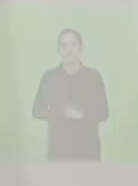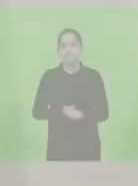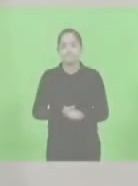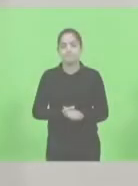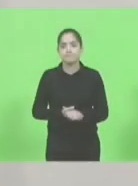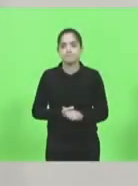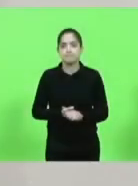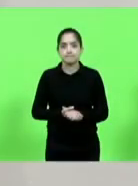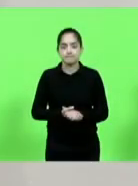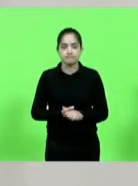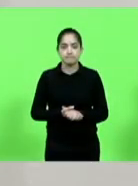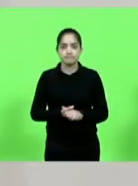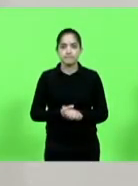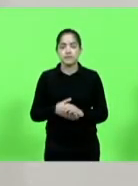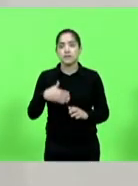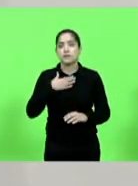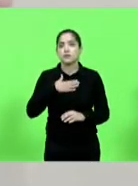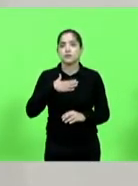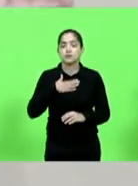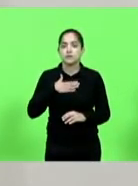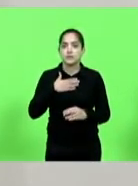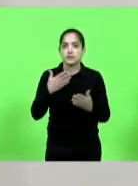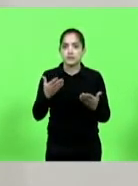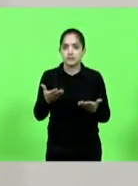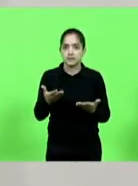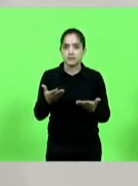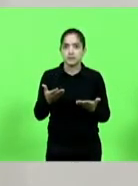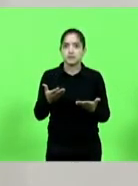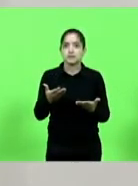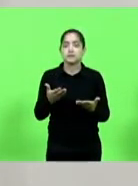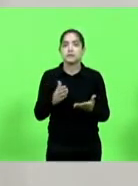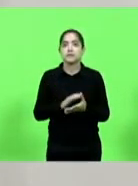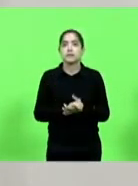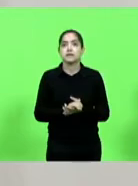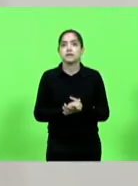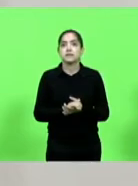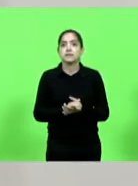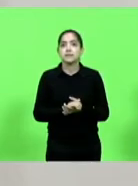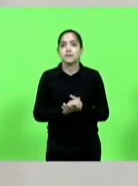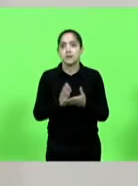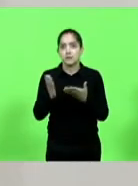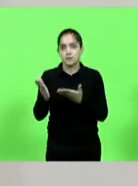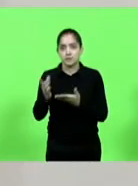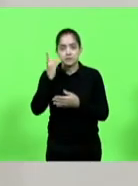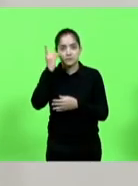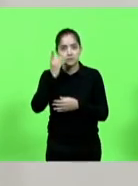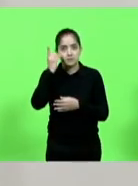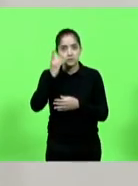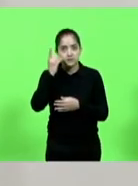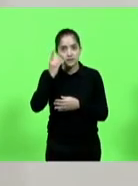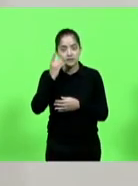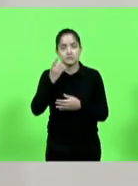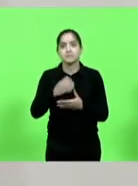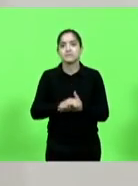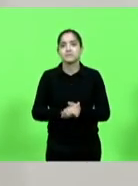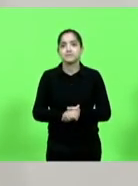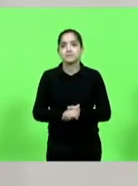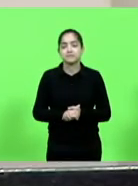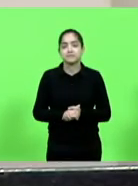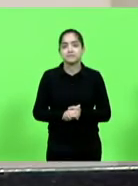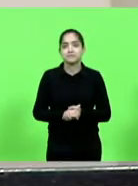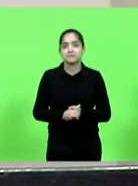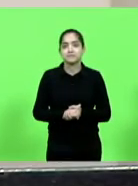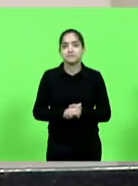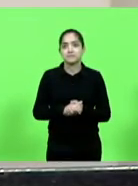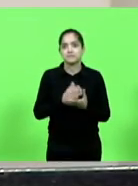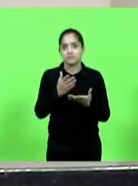Alba, eu gostaria de passar um minutinho ao amigo deputado para fazer um comentário. deputado Berlanda, me